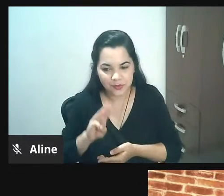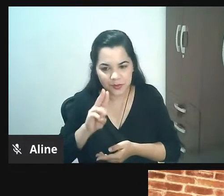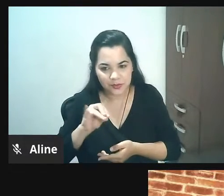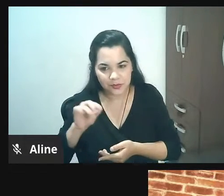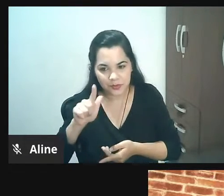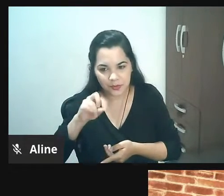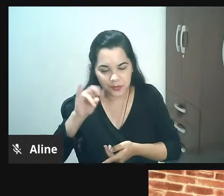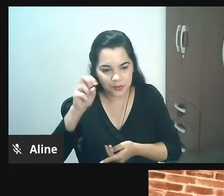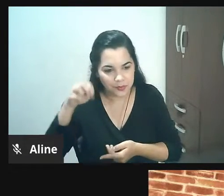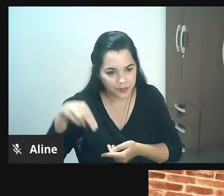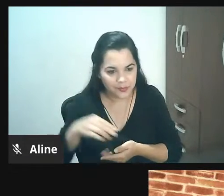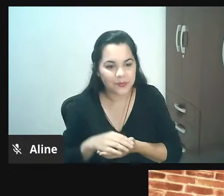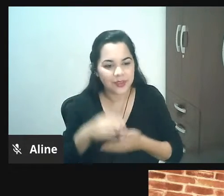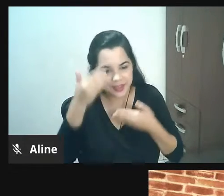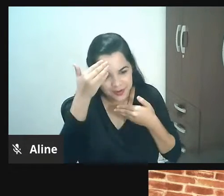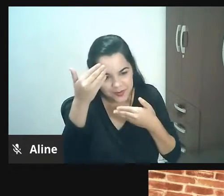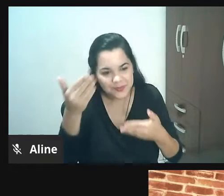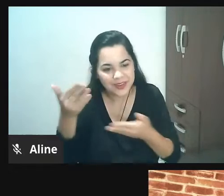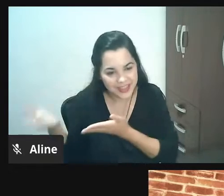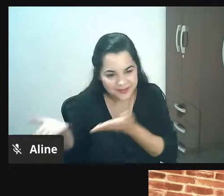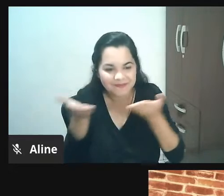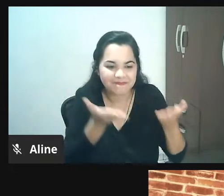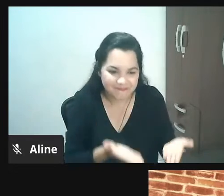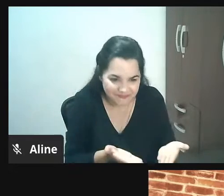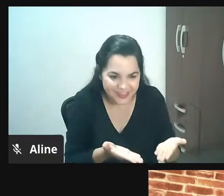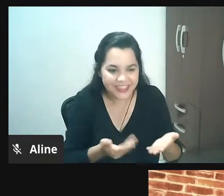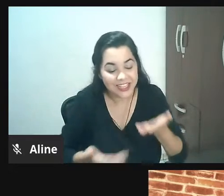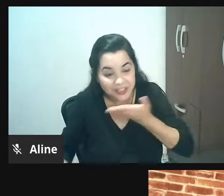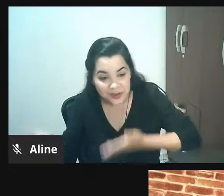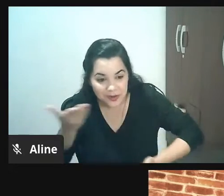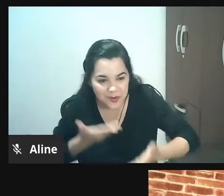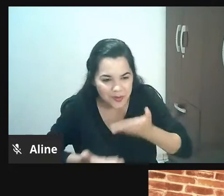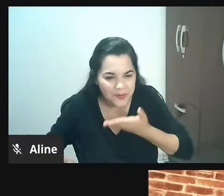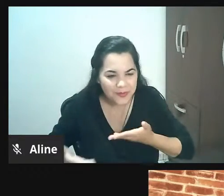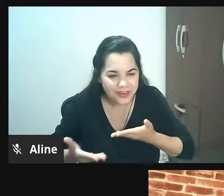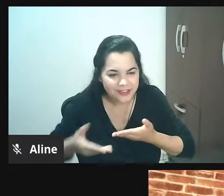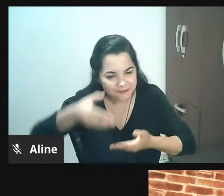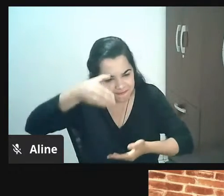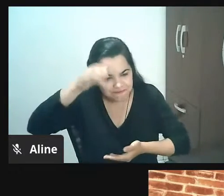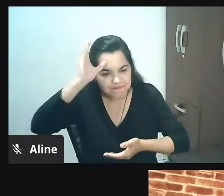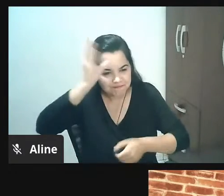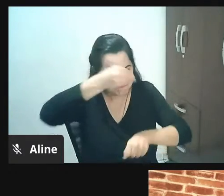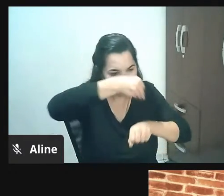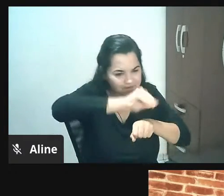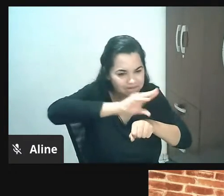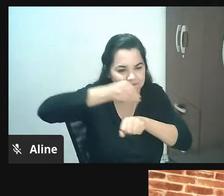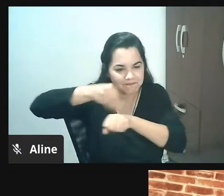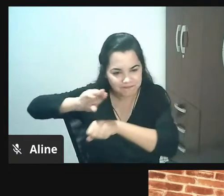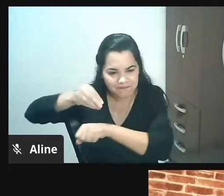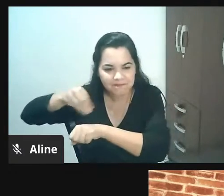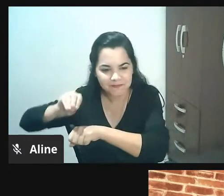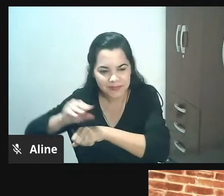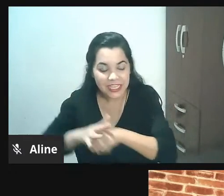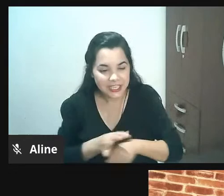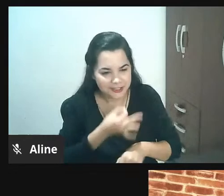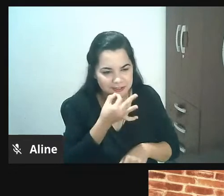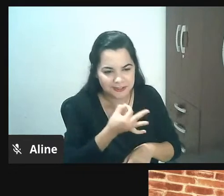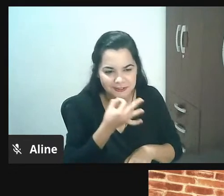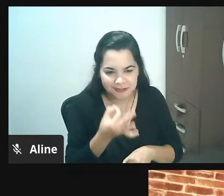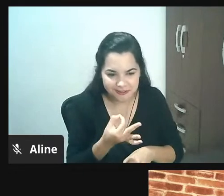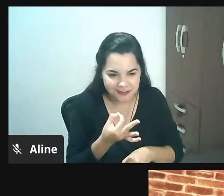muito obrigada por estar aqui conosco por partilhar tanto conhecimento trazer dicas né